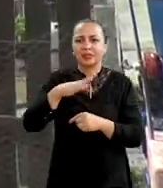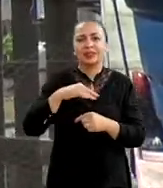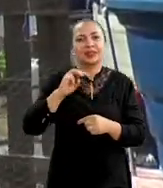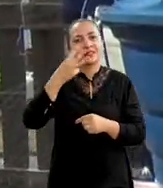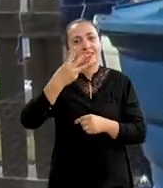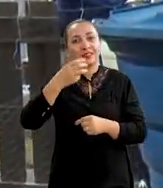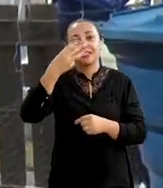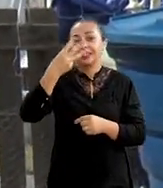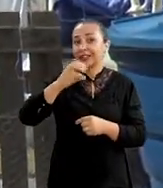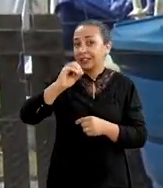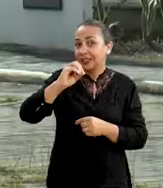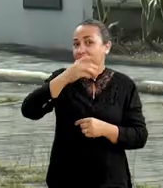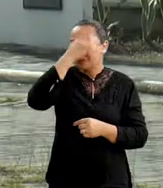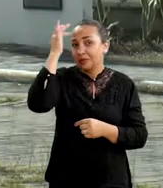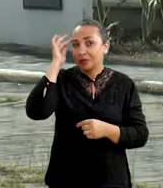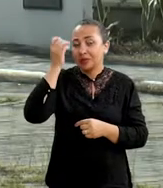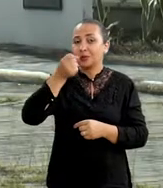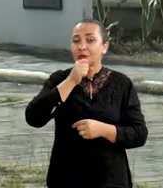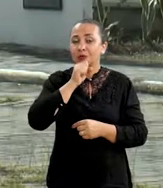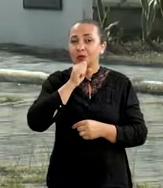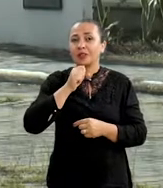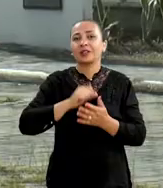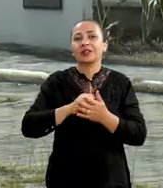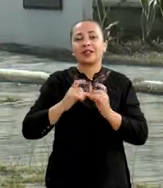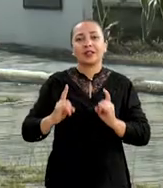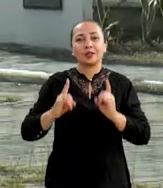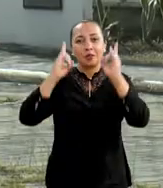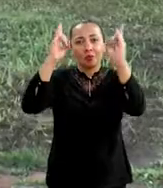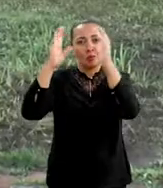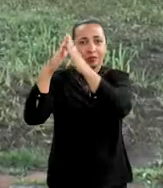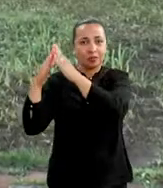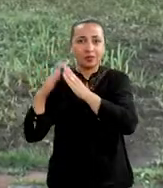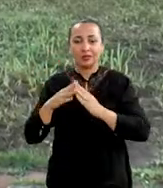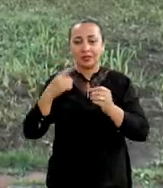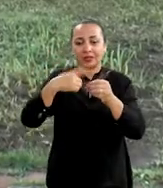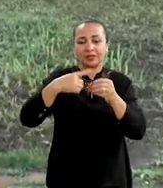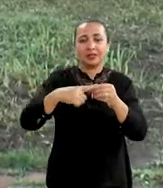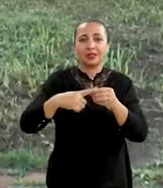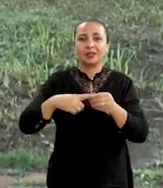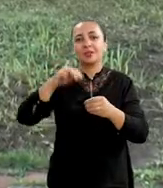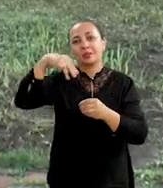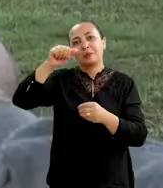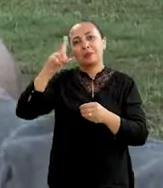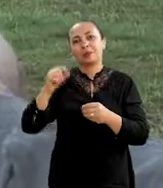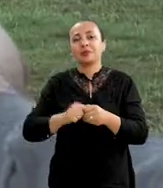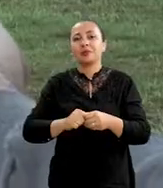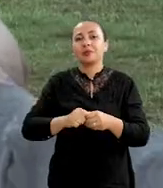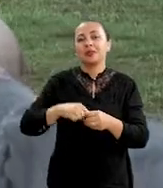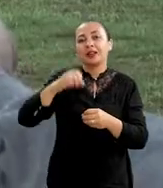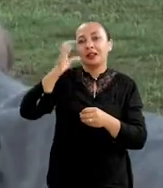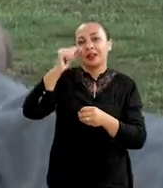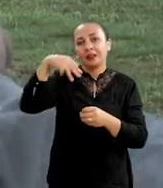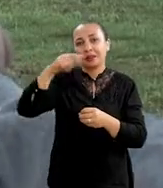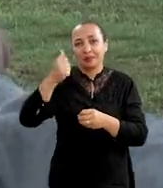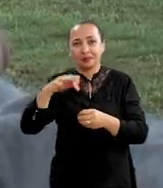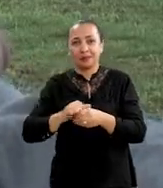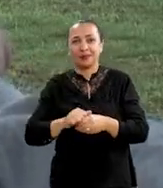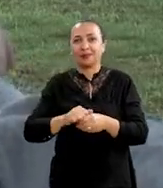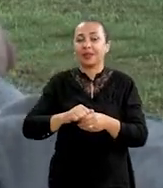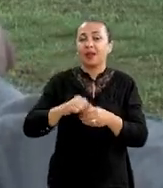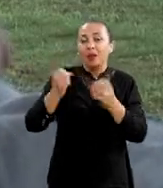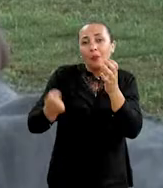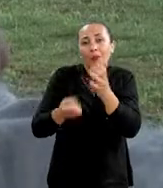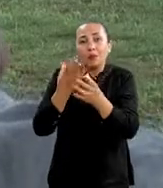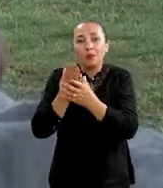cerca de 30 idosos residentes do condomínio Cidade Madura, em Campina Grande. O programa Cidade Madura, ele